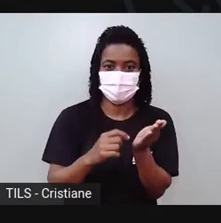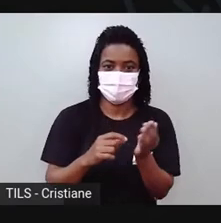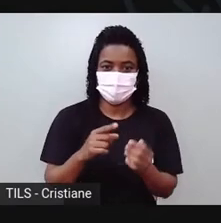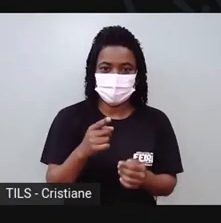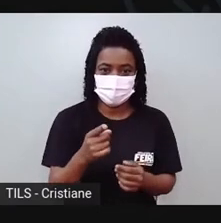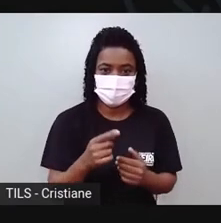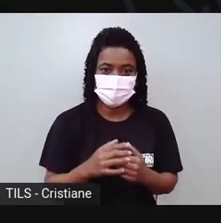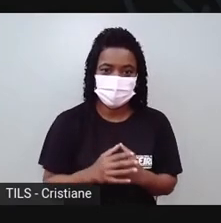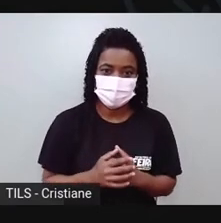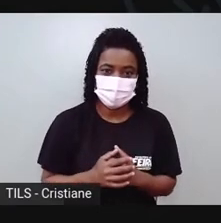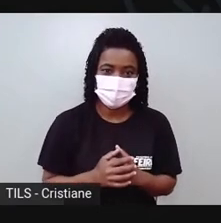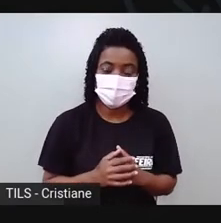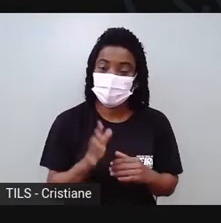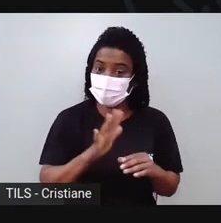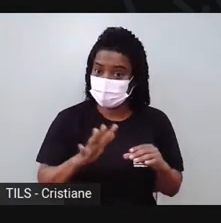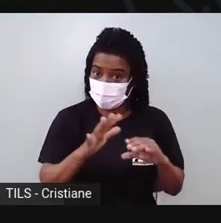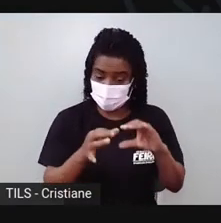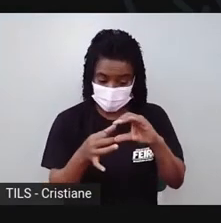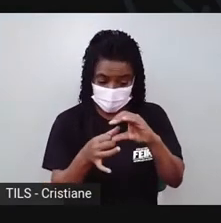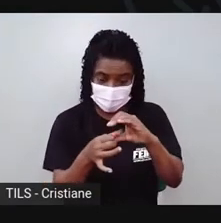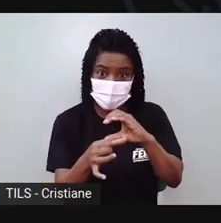E empurro com cuidado.